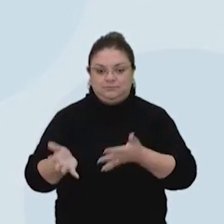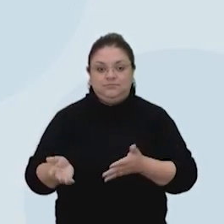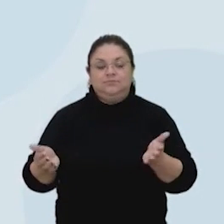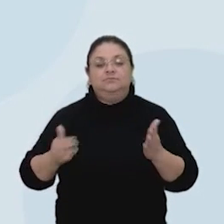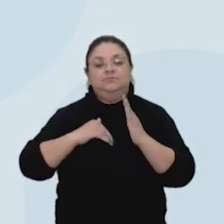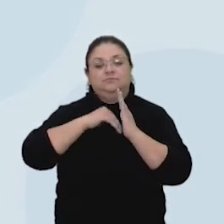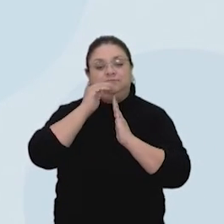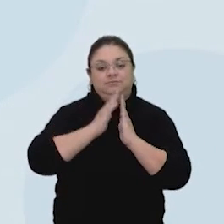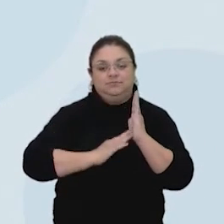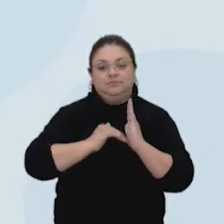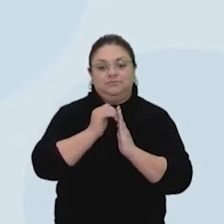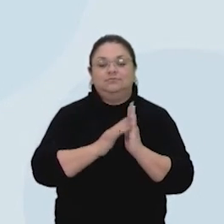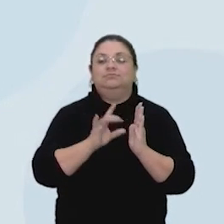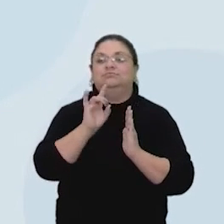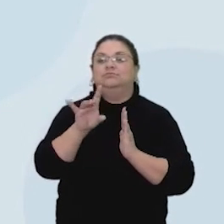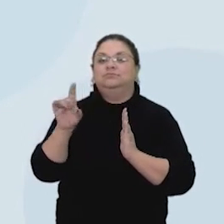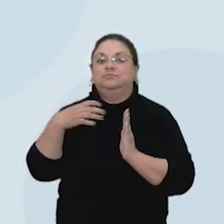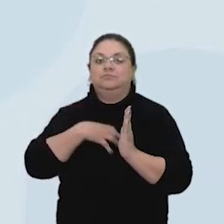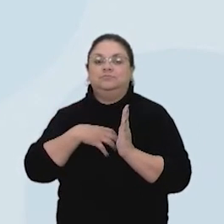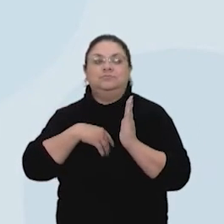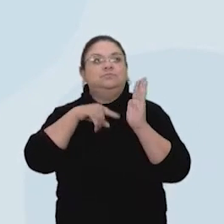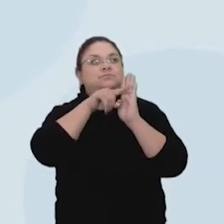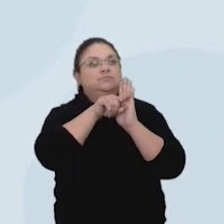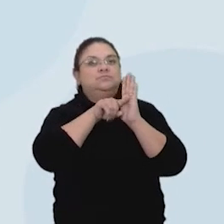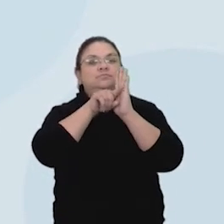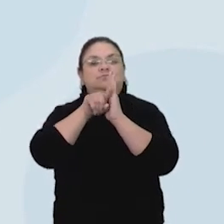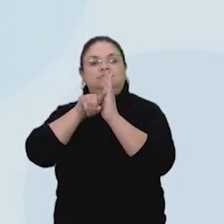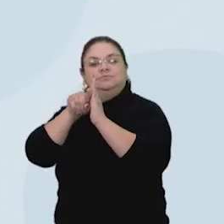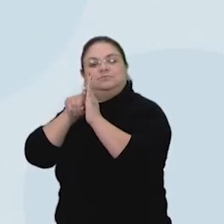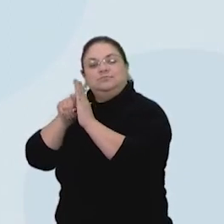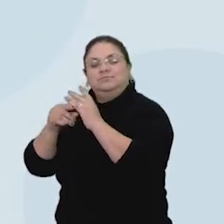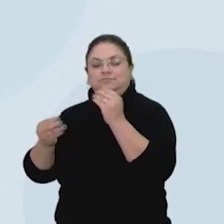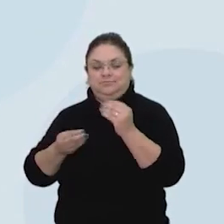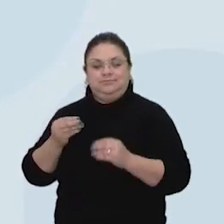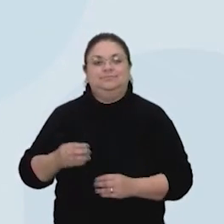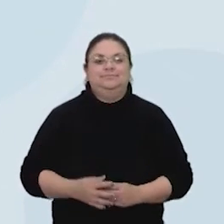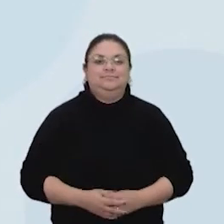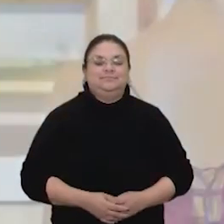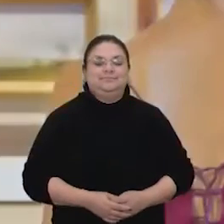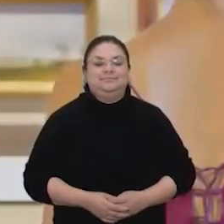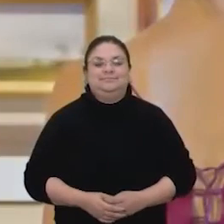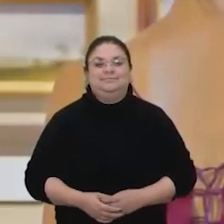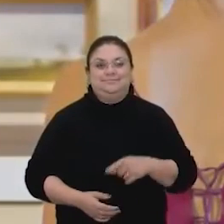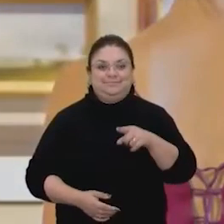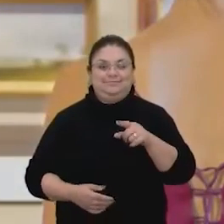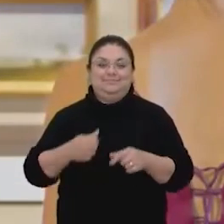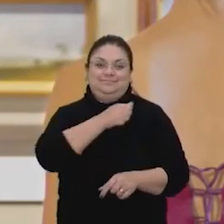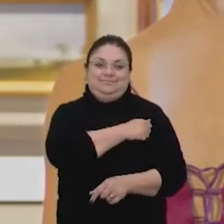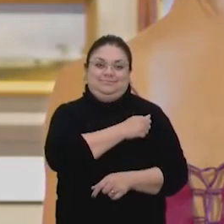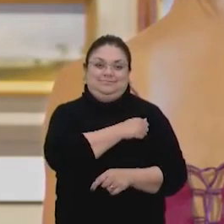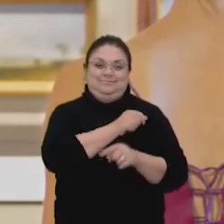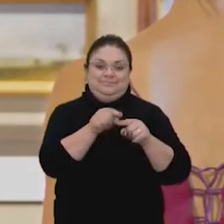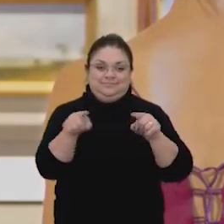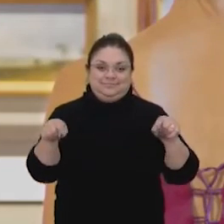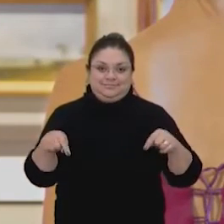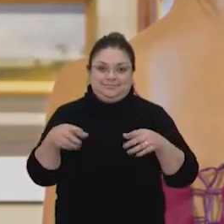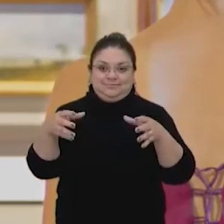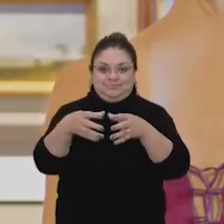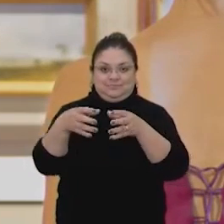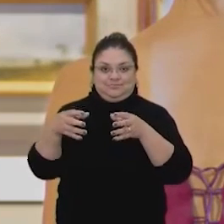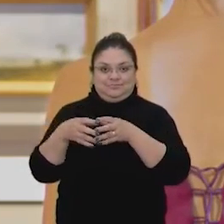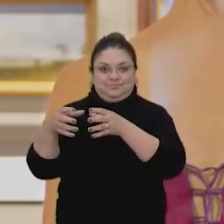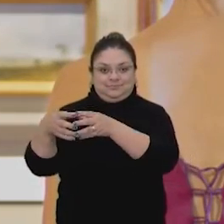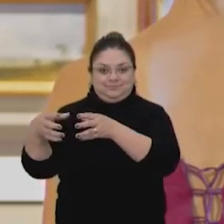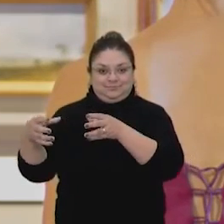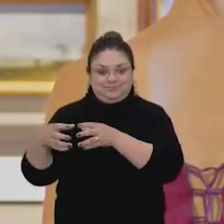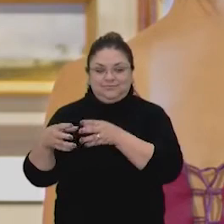artístico, conversando sobre cada forma de análise. Então, o que seria legal para os estudantes aí em sala de aula? Em grupo, vocês